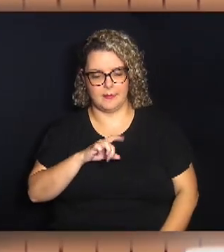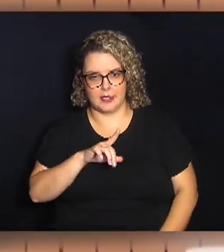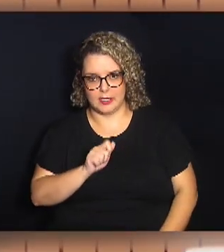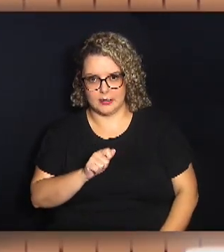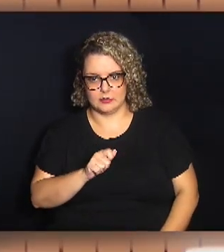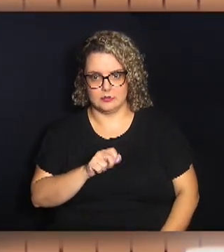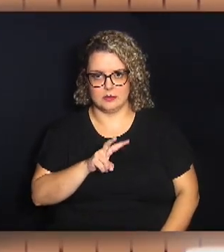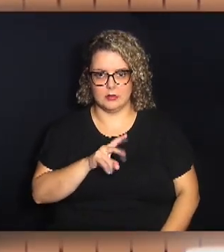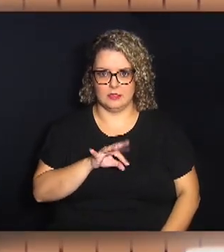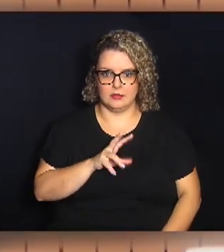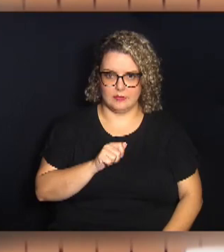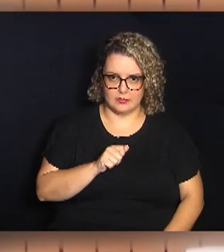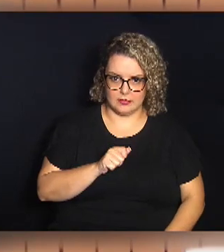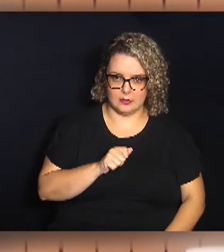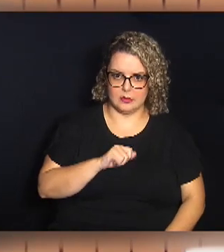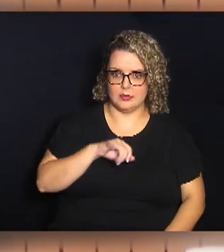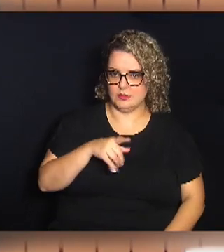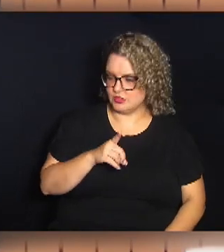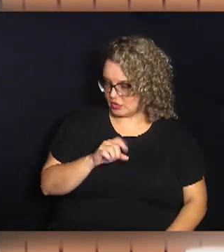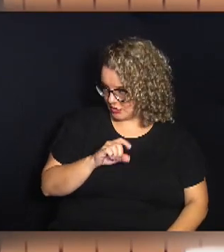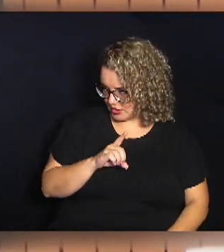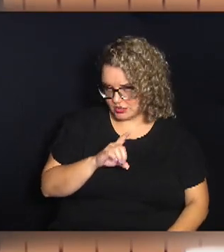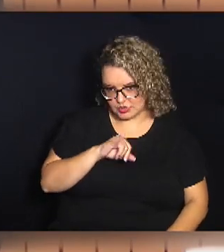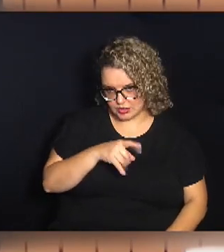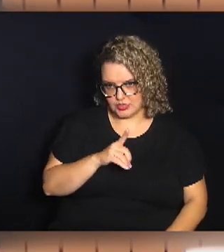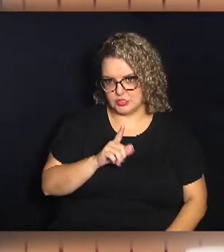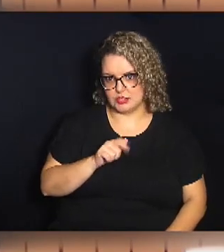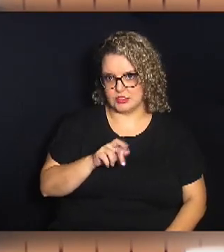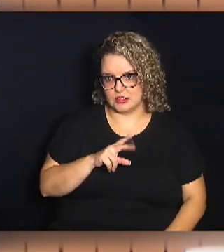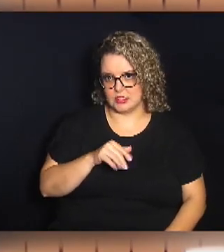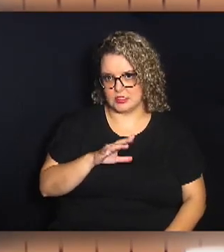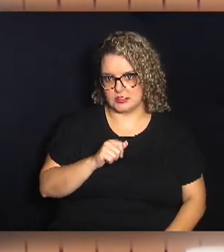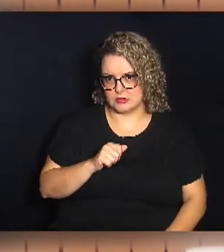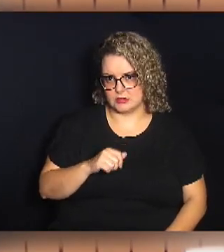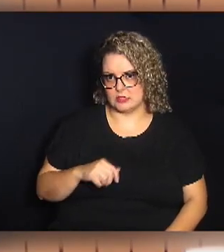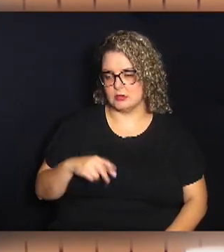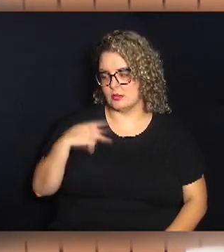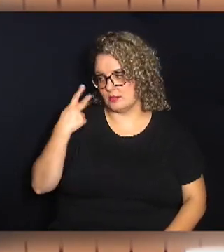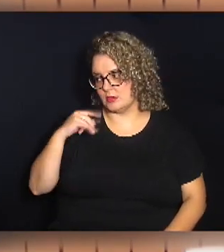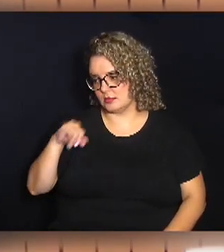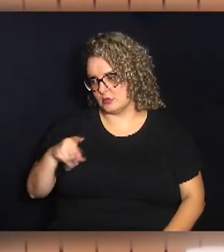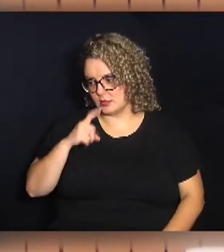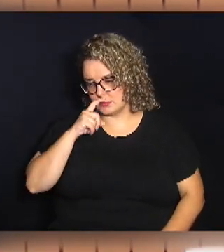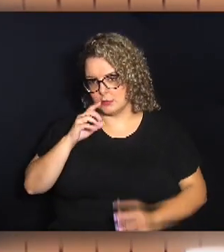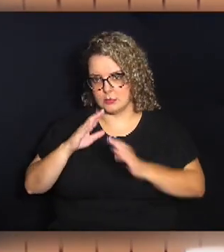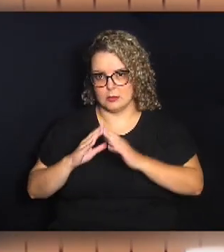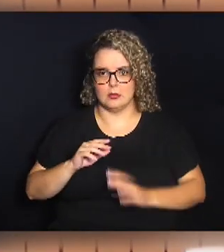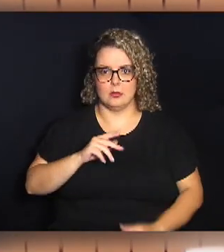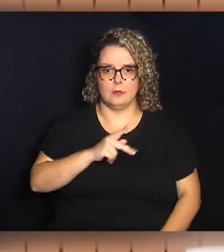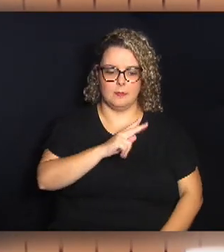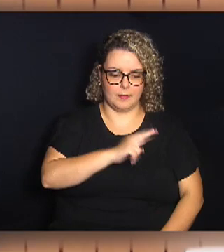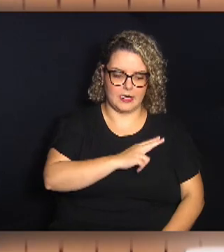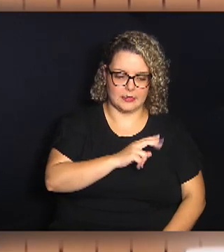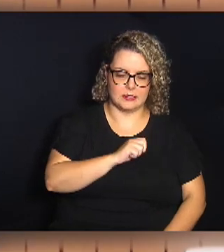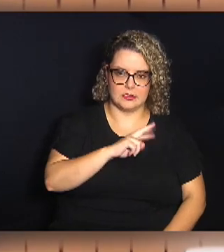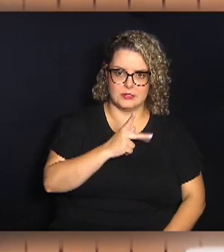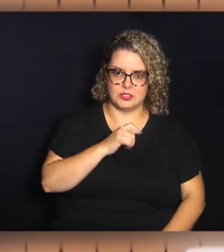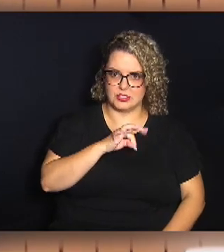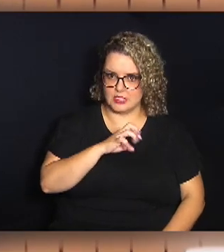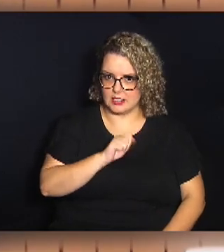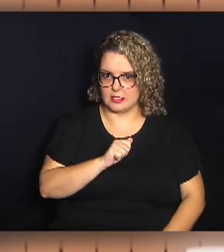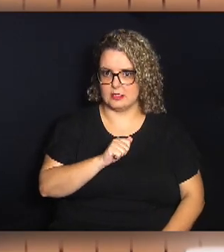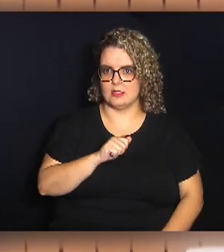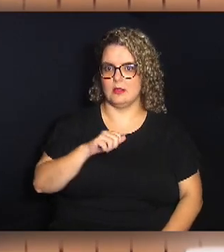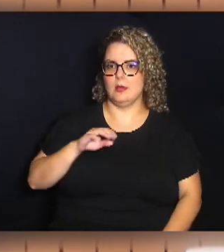Vila Jardim Garcia, onde o vereador Schneider mora, Vila Padancheta, Vila Perseu Leite de Barros,